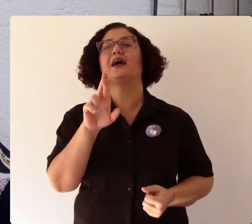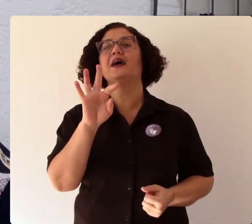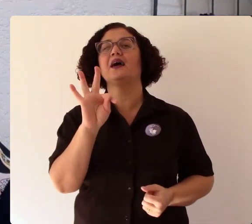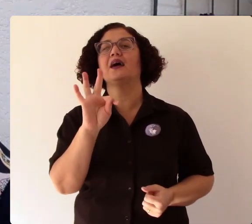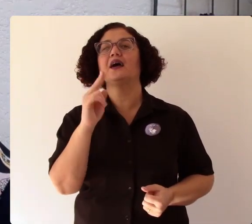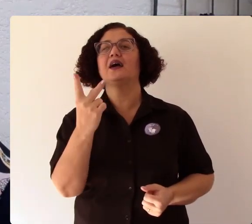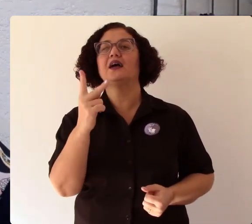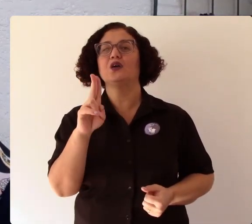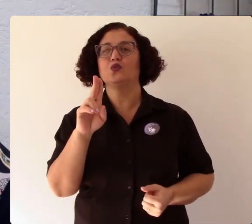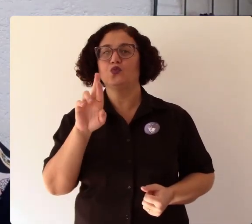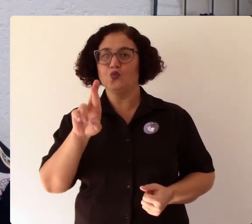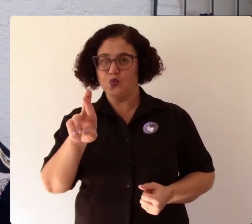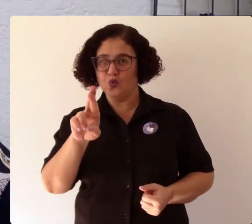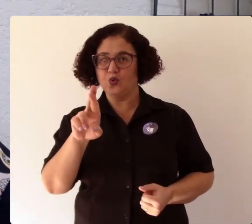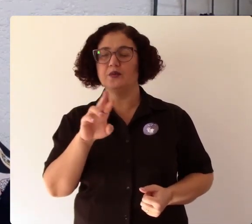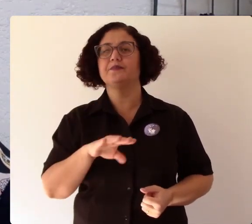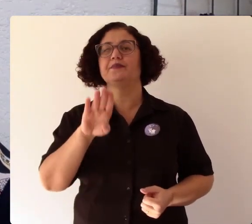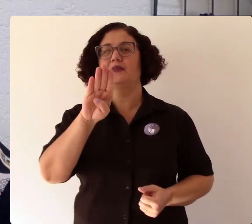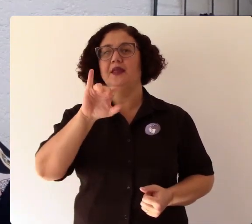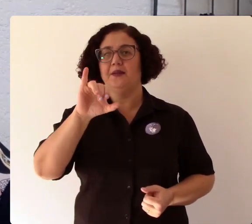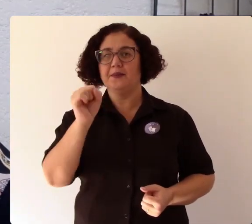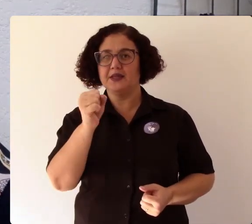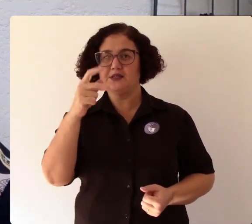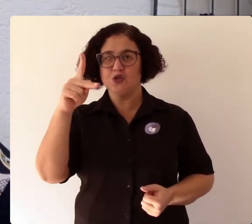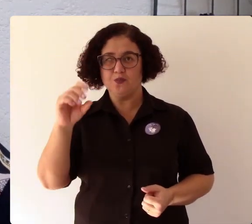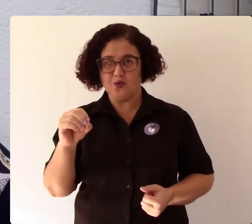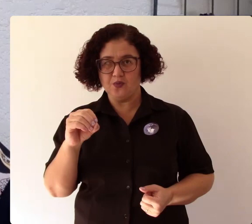plástico, Arthur Bispo do Rosário.